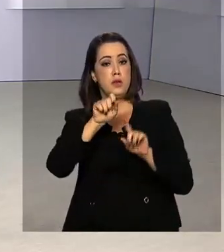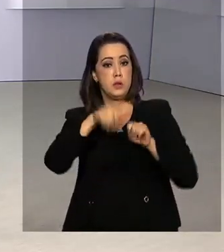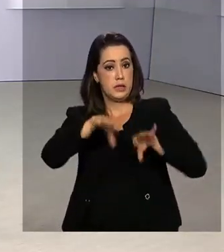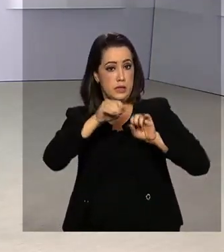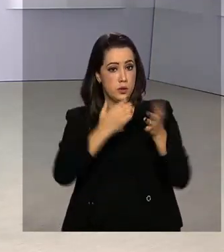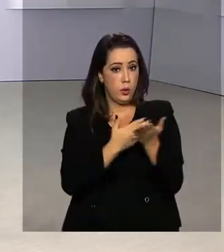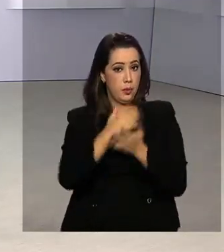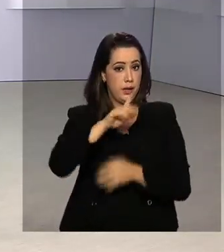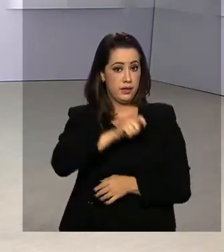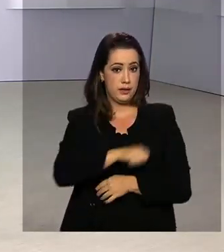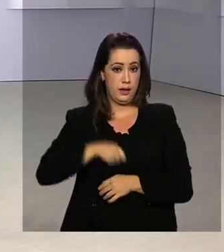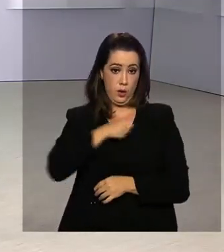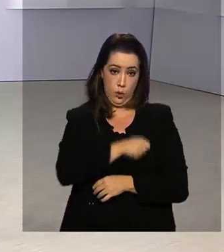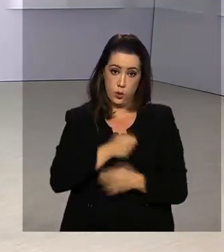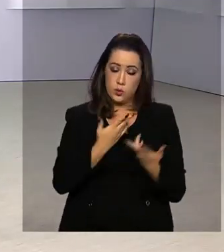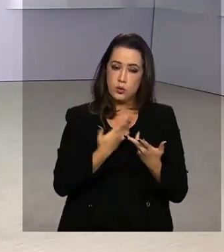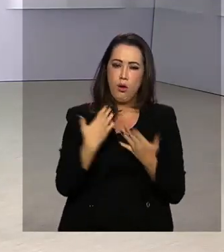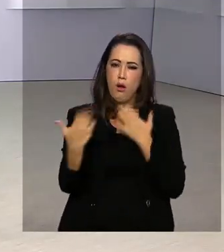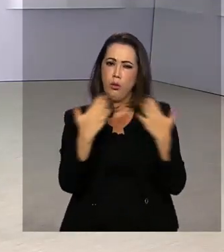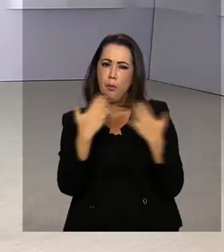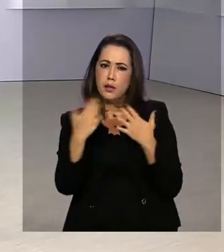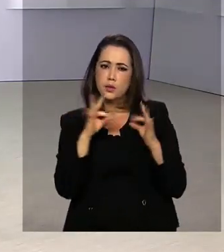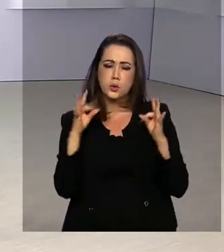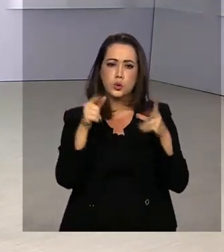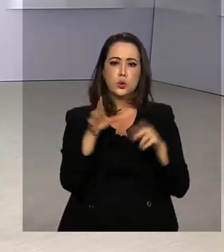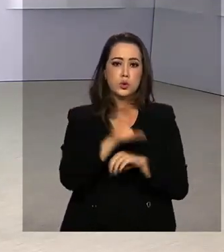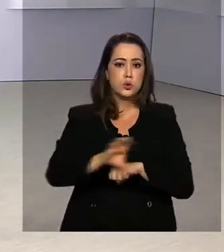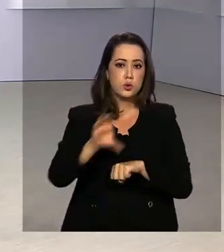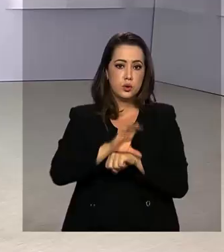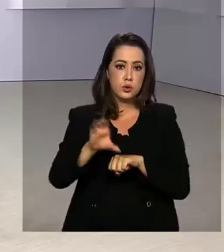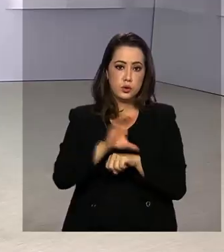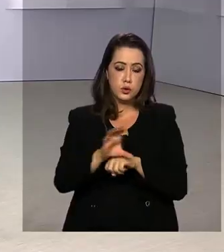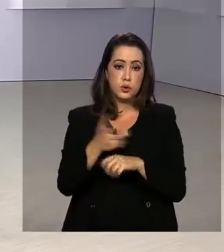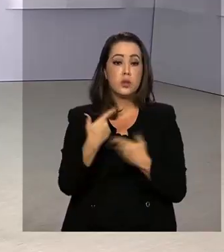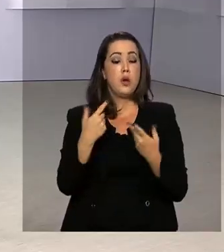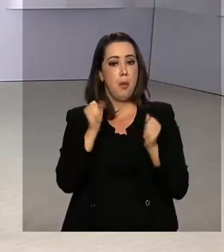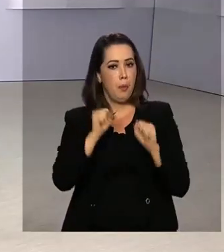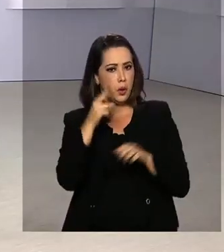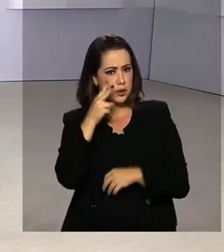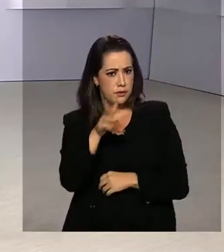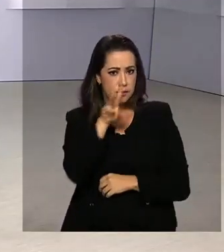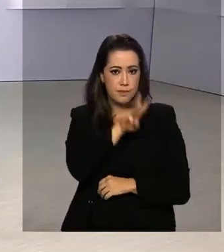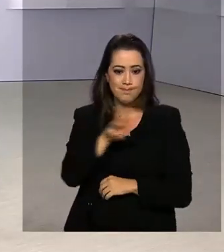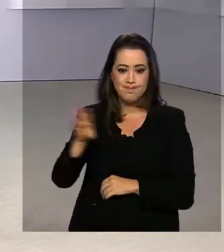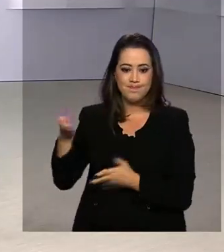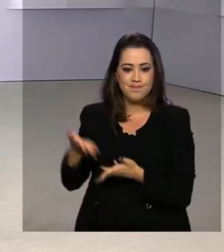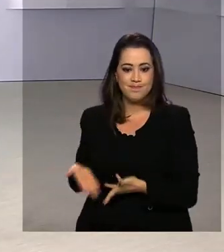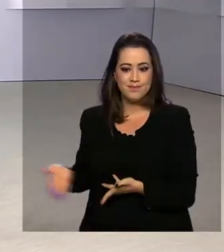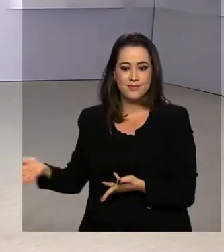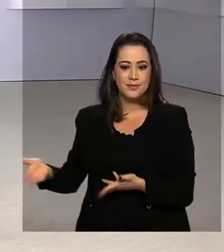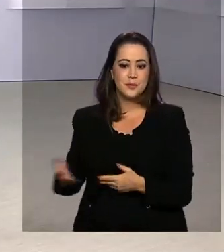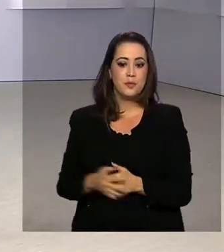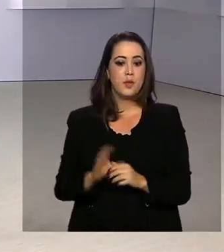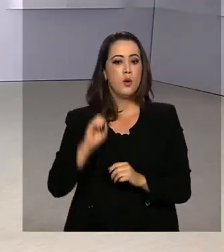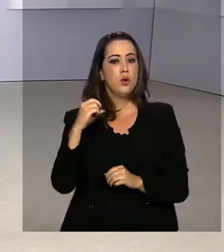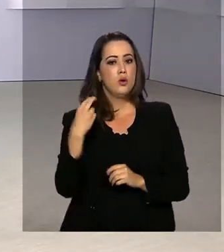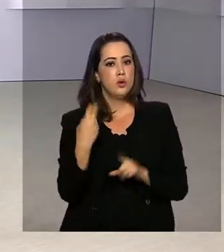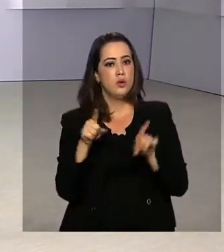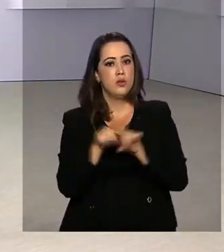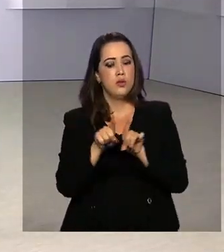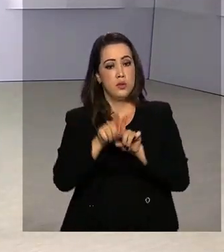começam em agosto. A relação completa de cursos e de vagas pode ser acessada na página das instituições